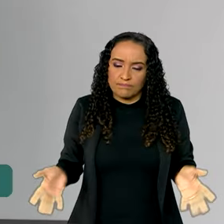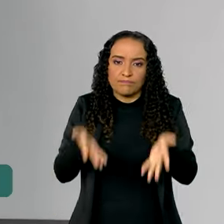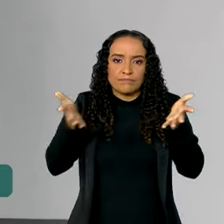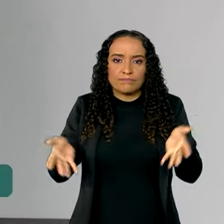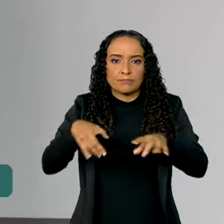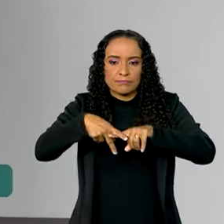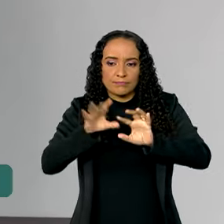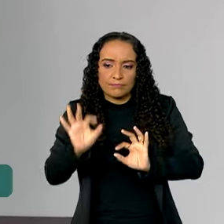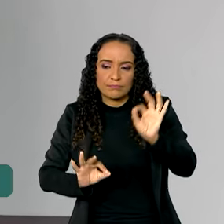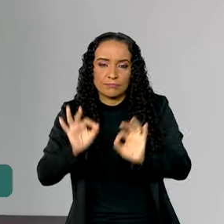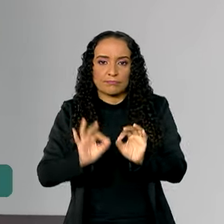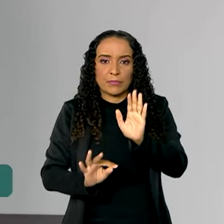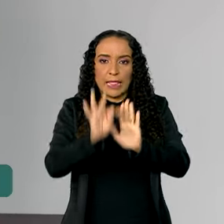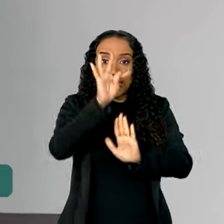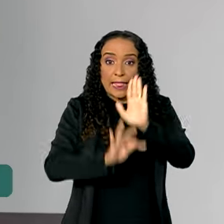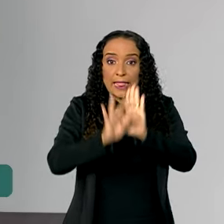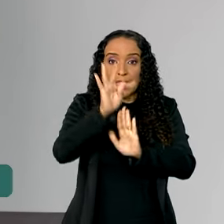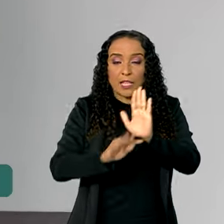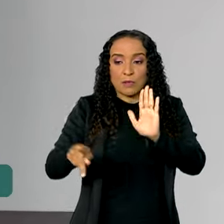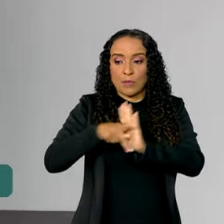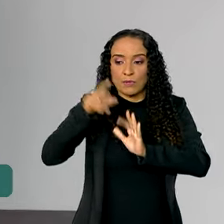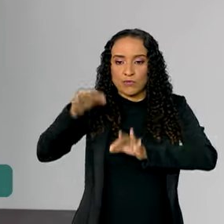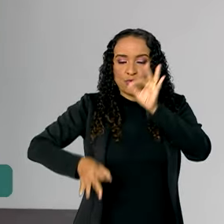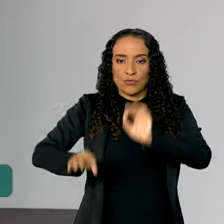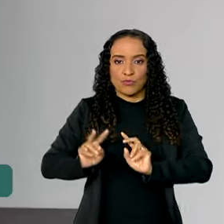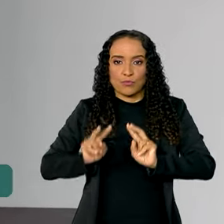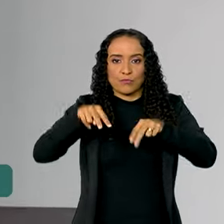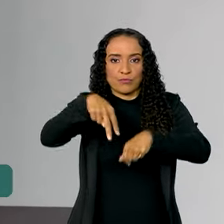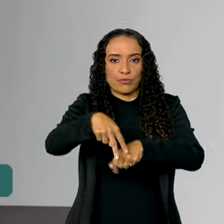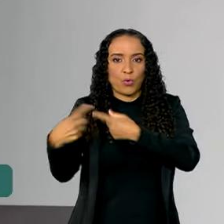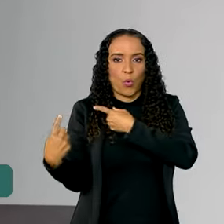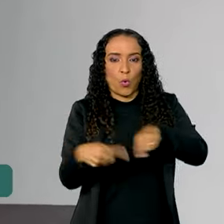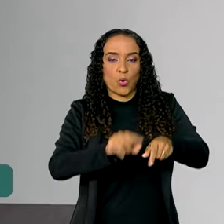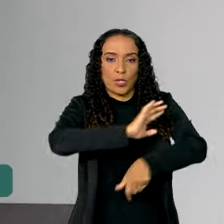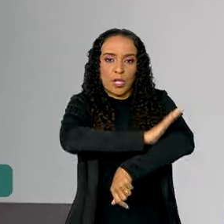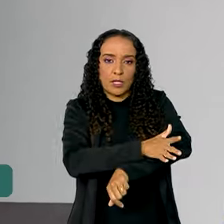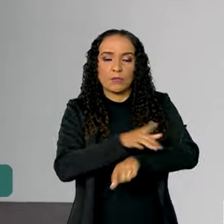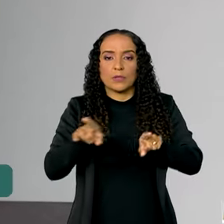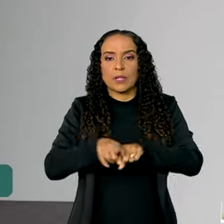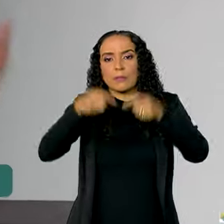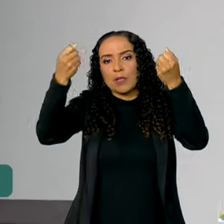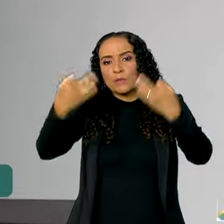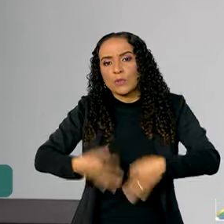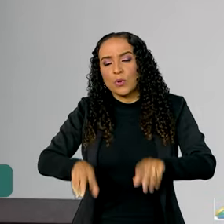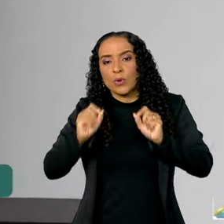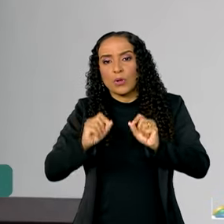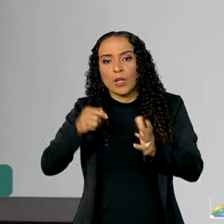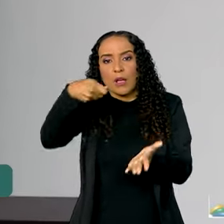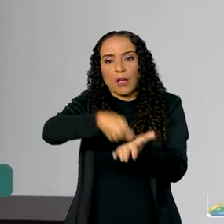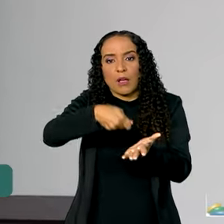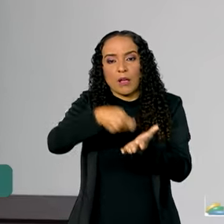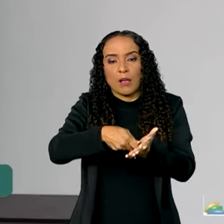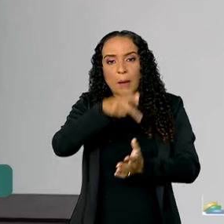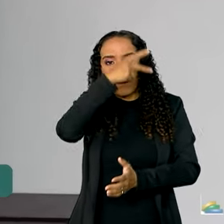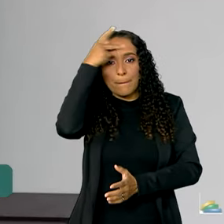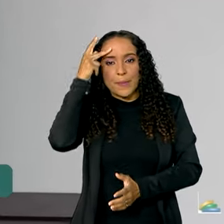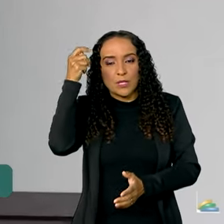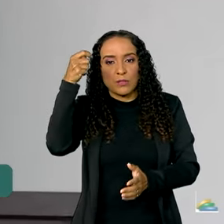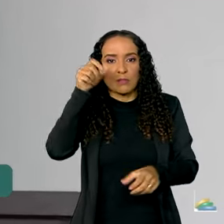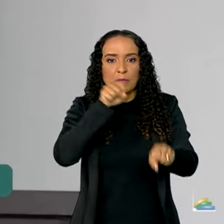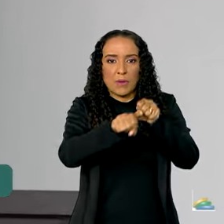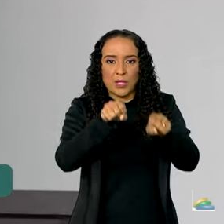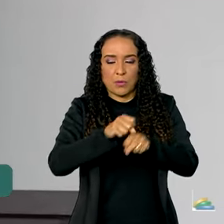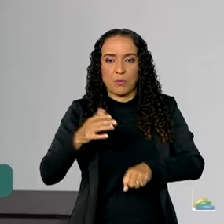construção de teses jurídicas de enfrentamento ao racismo. A ministra também citou a condenação dos assassinos de sua irmã,